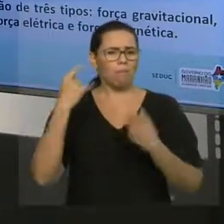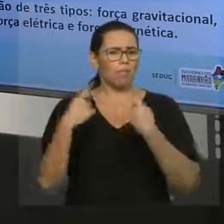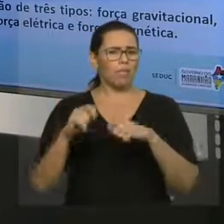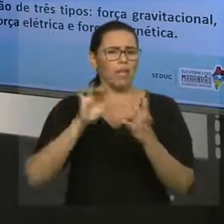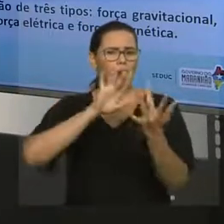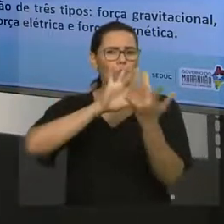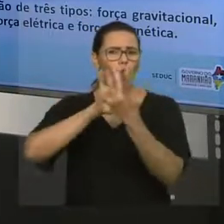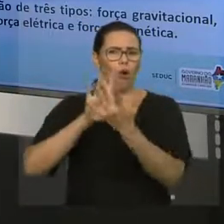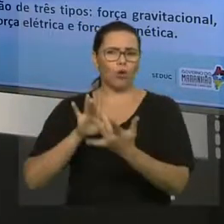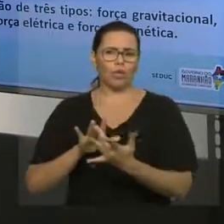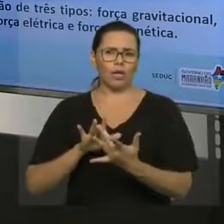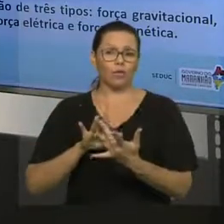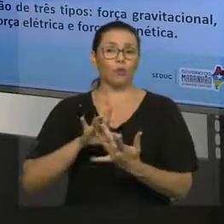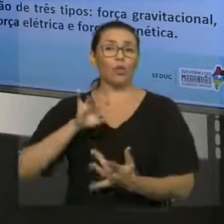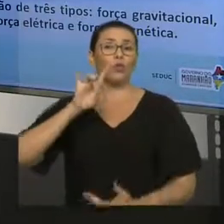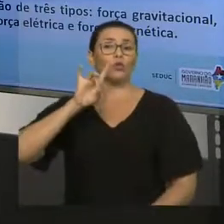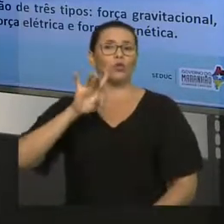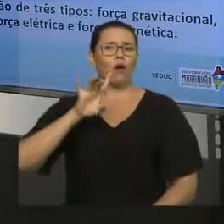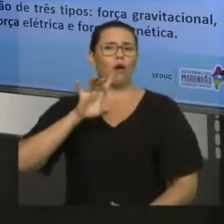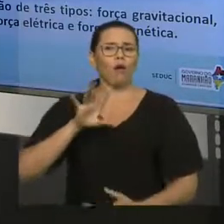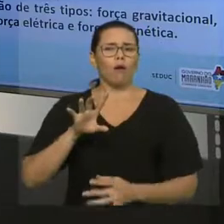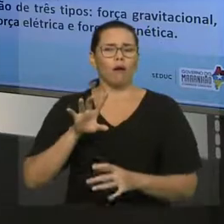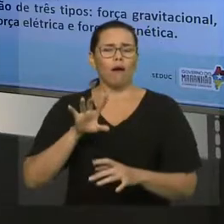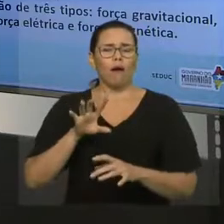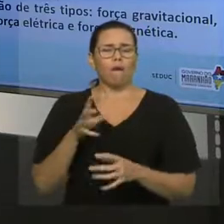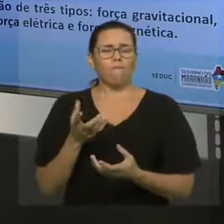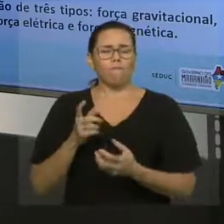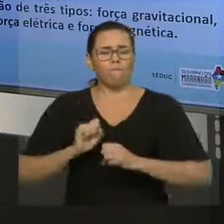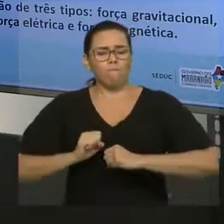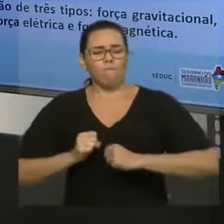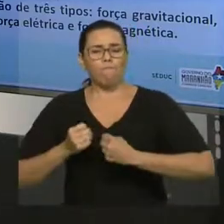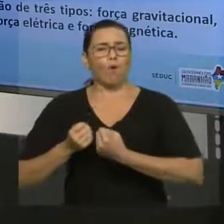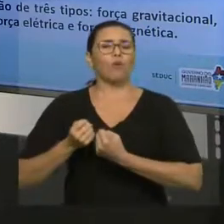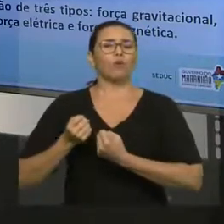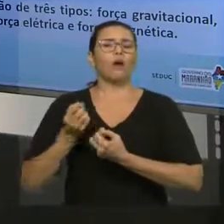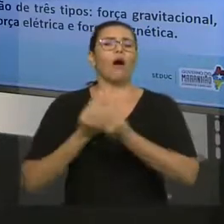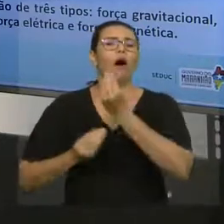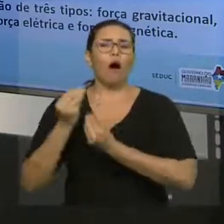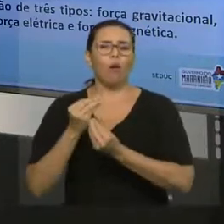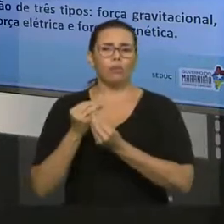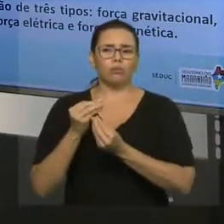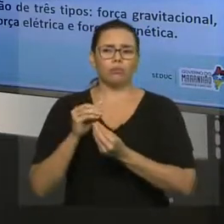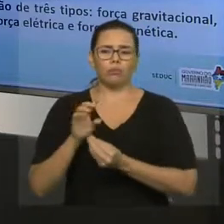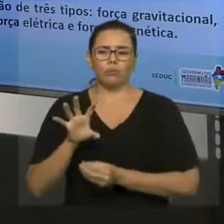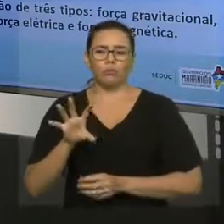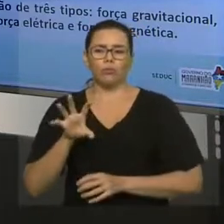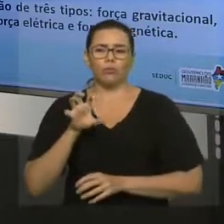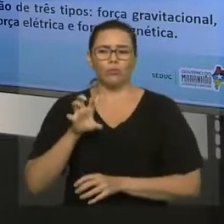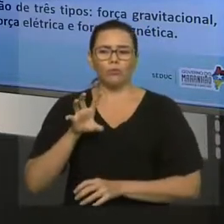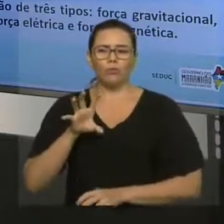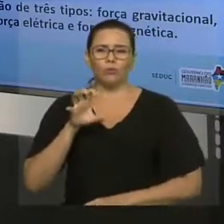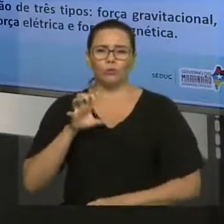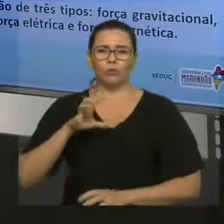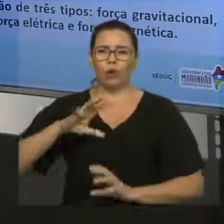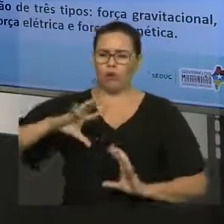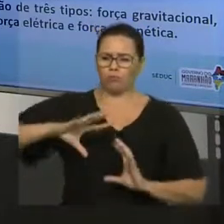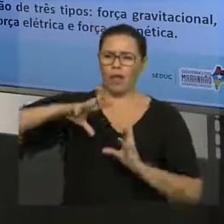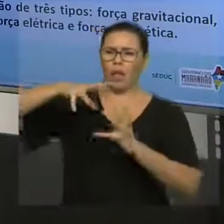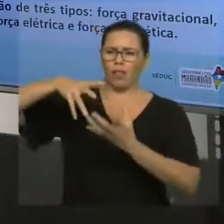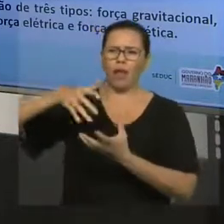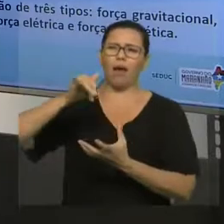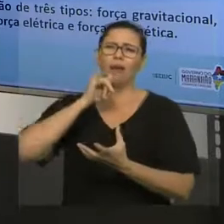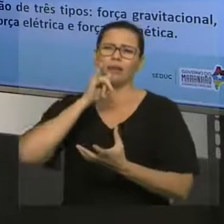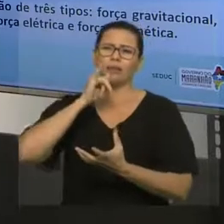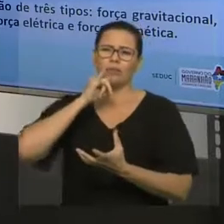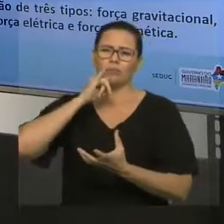de ter contato entre eles. Então, se eu soltei esse objeto aqui, esse objeto é atraído para o centro da Terra, né? Para baixo, sem precisar